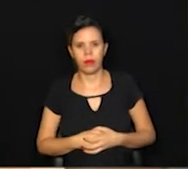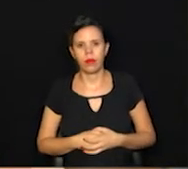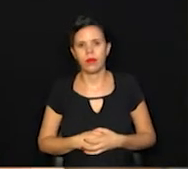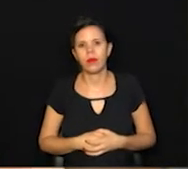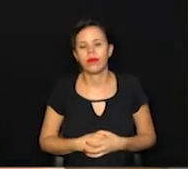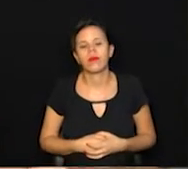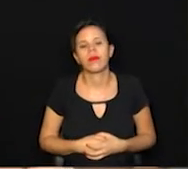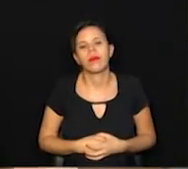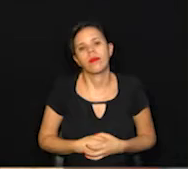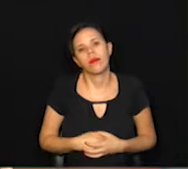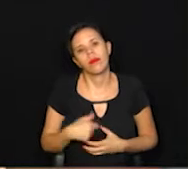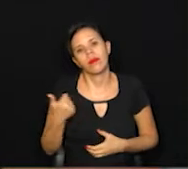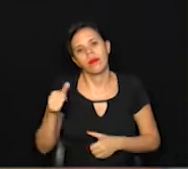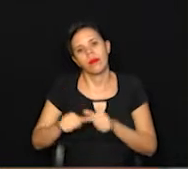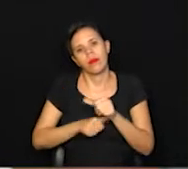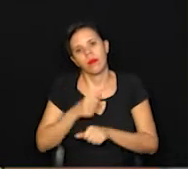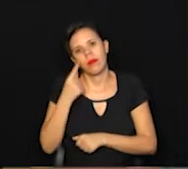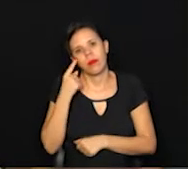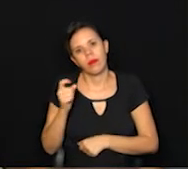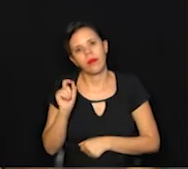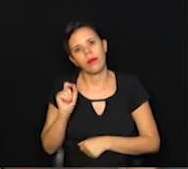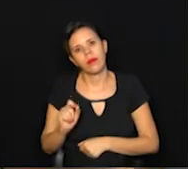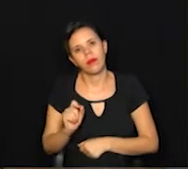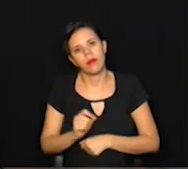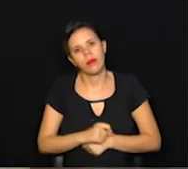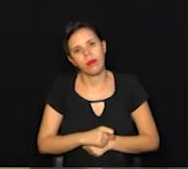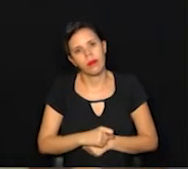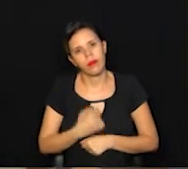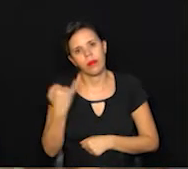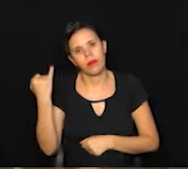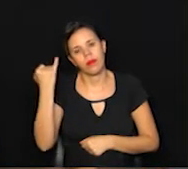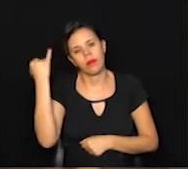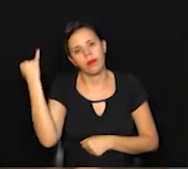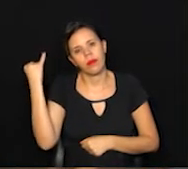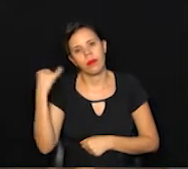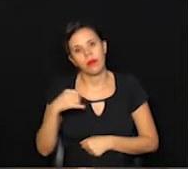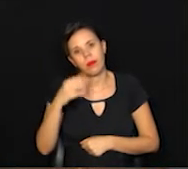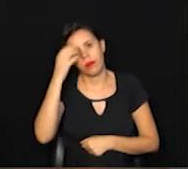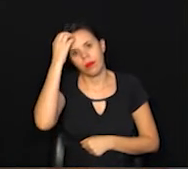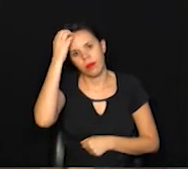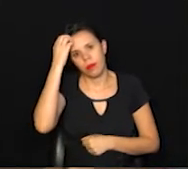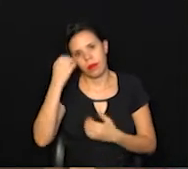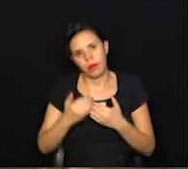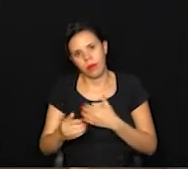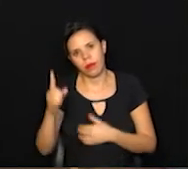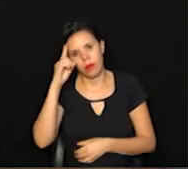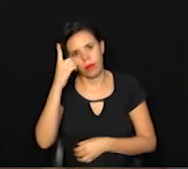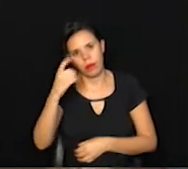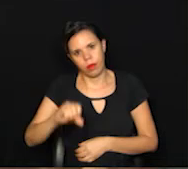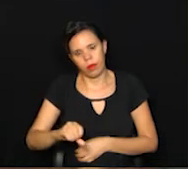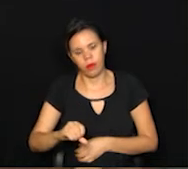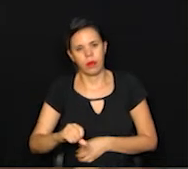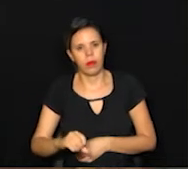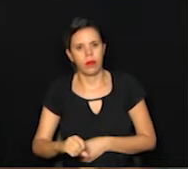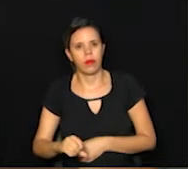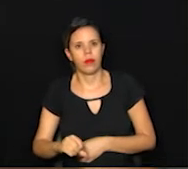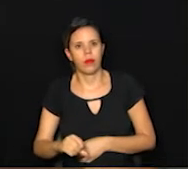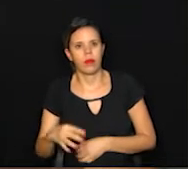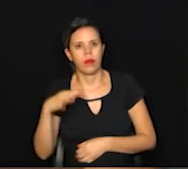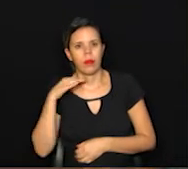Outra alteração interessante, importante, é a partir do dia 19 do 4,